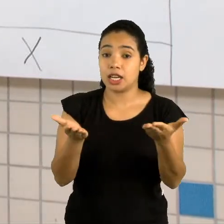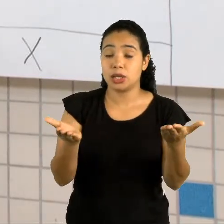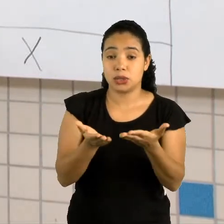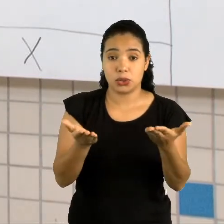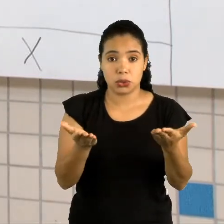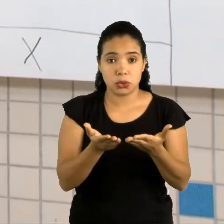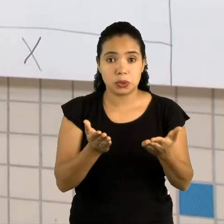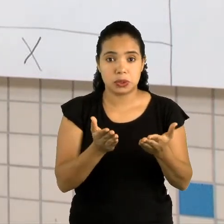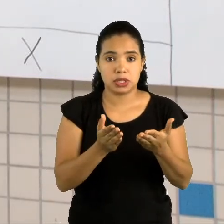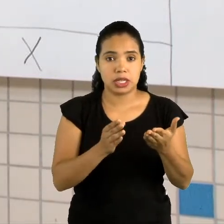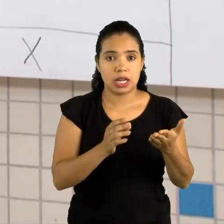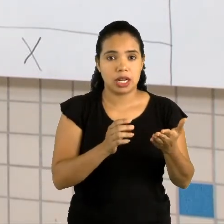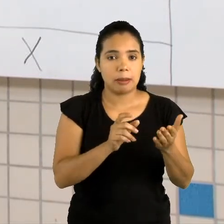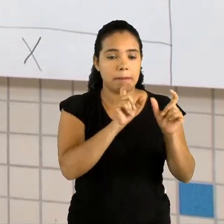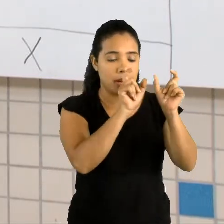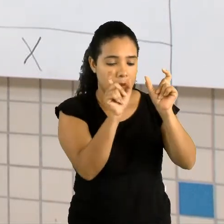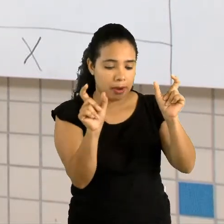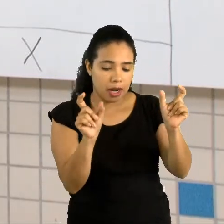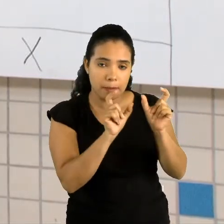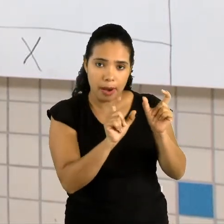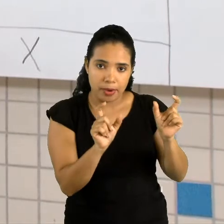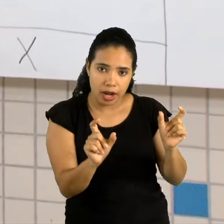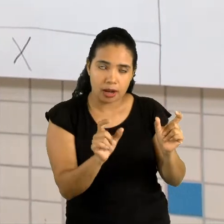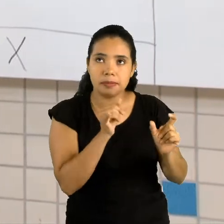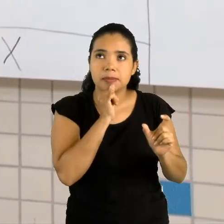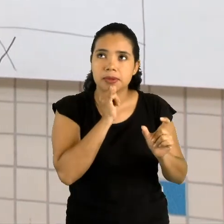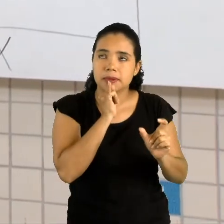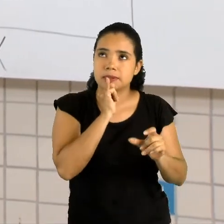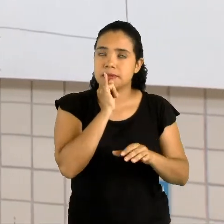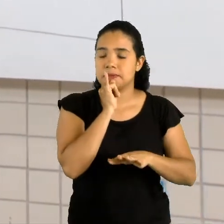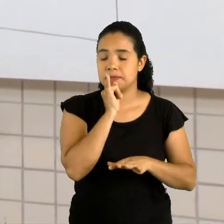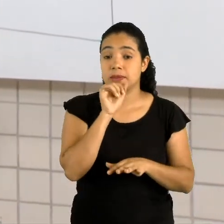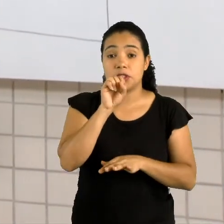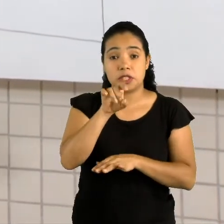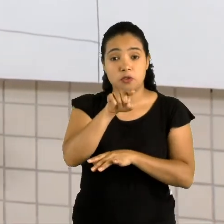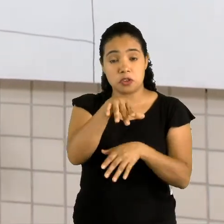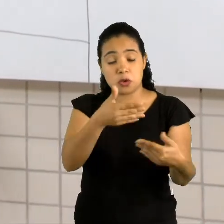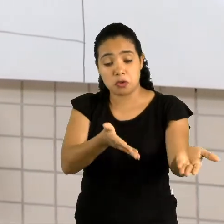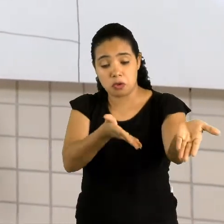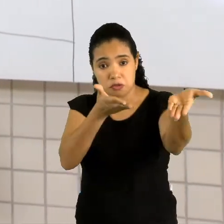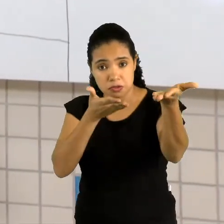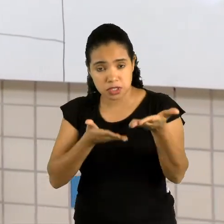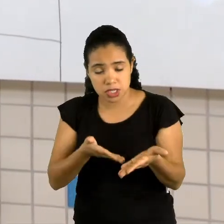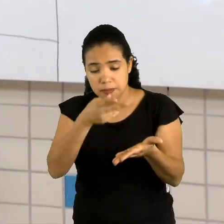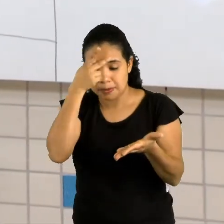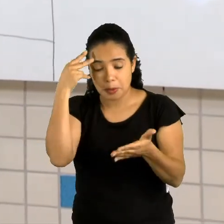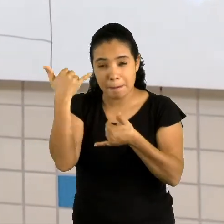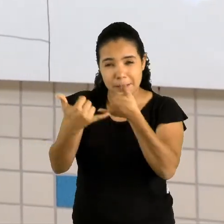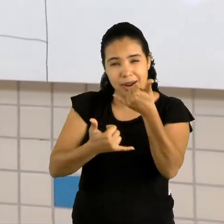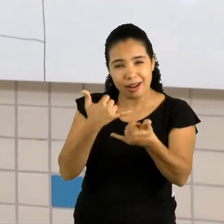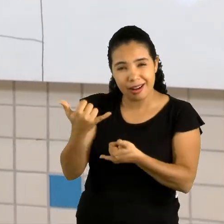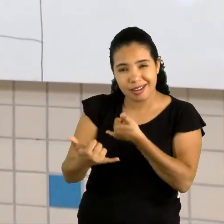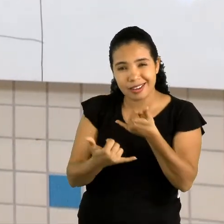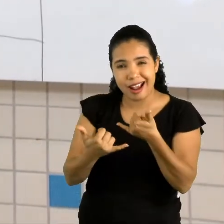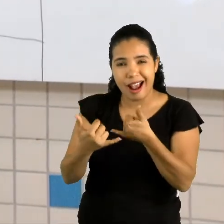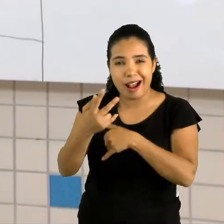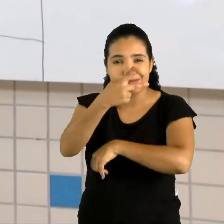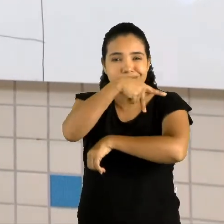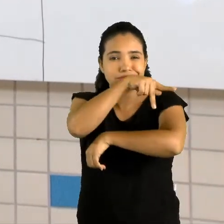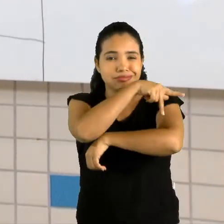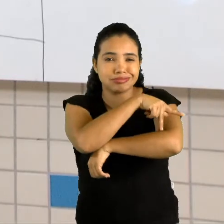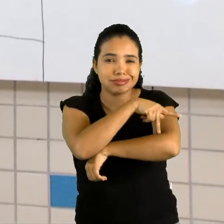o restante das outras palavras, por exemplo, se você for convidar alguém para brincar no parque,